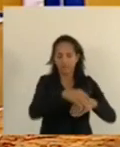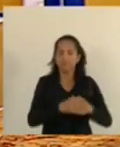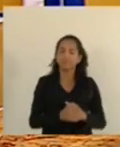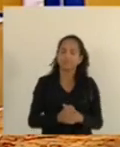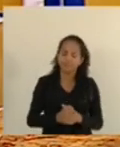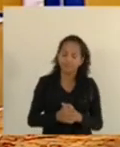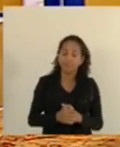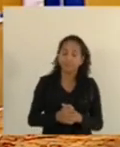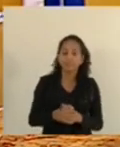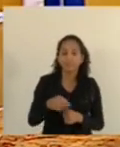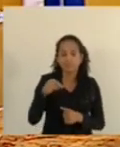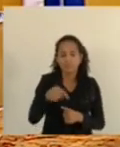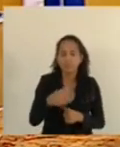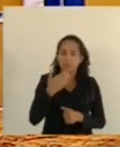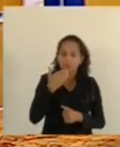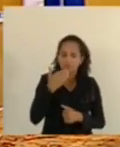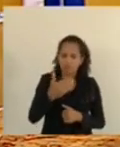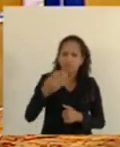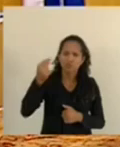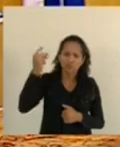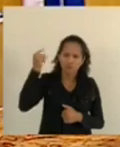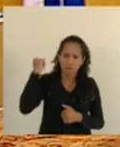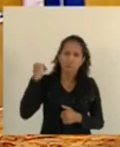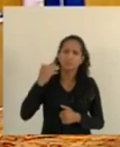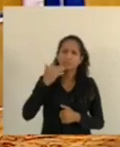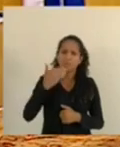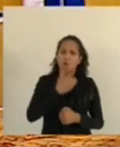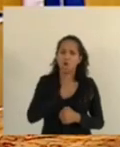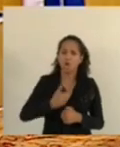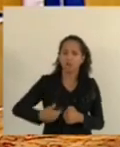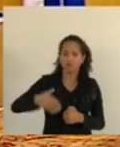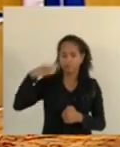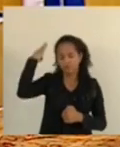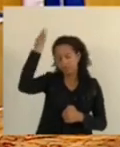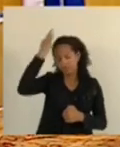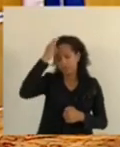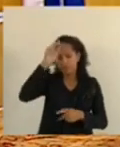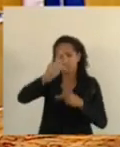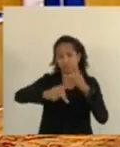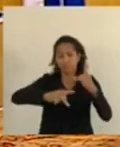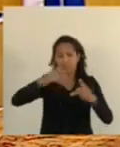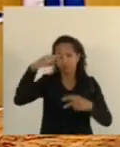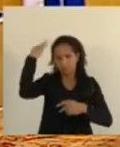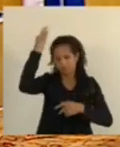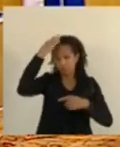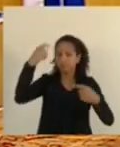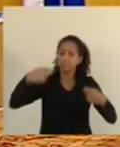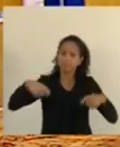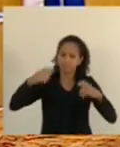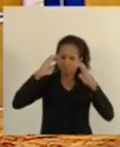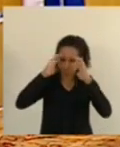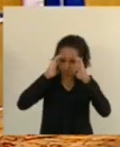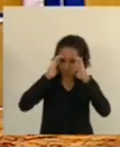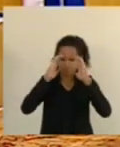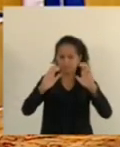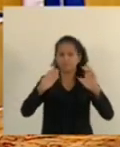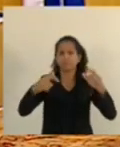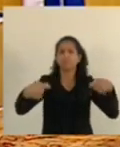desse mandato, eu venho cobrando do governo de Estado que a população capixaba precisa de ser respeitada